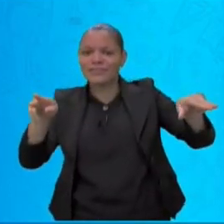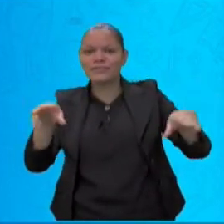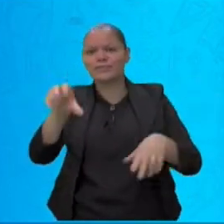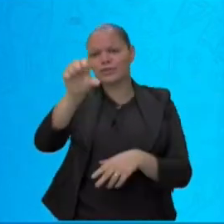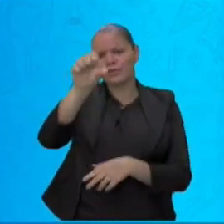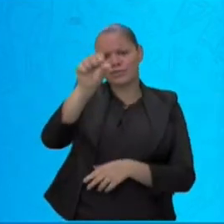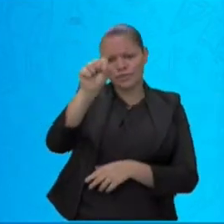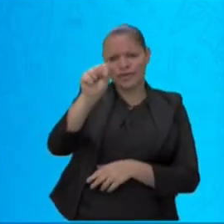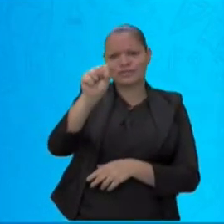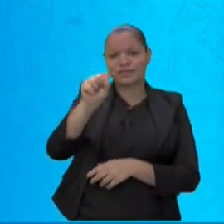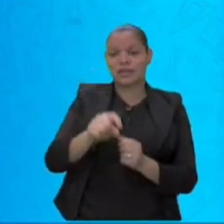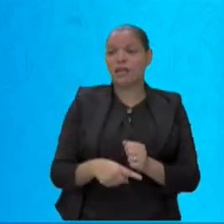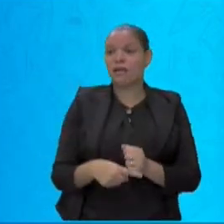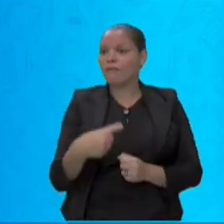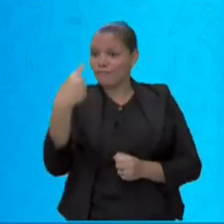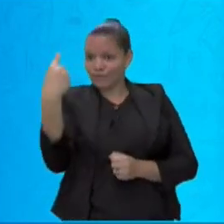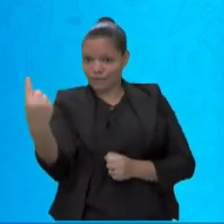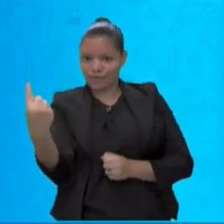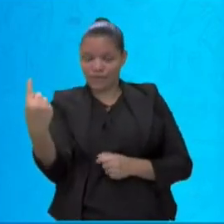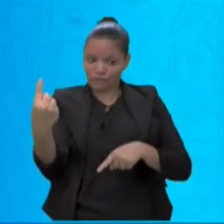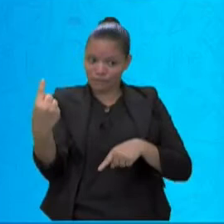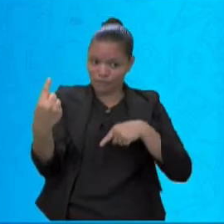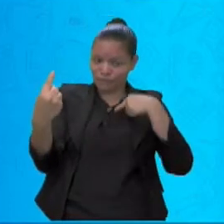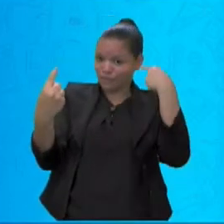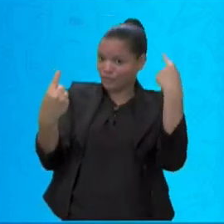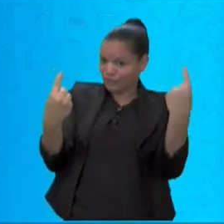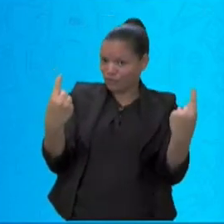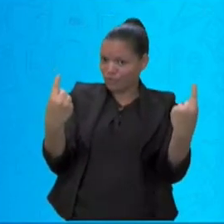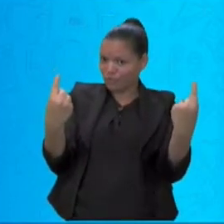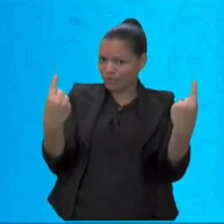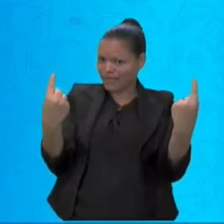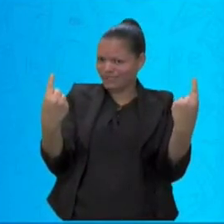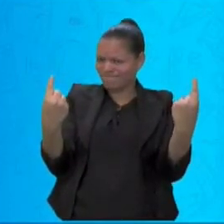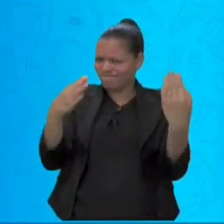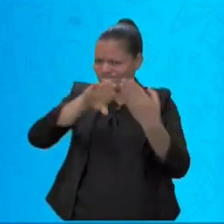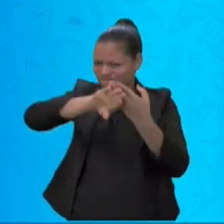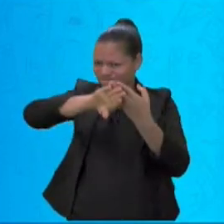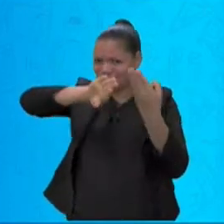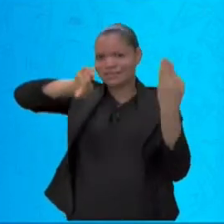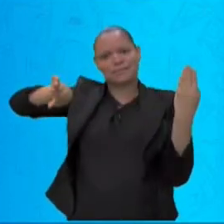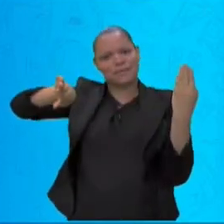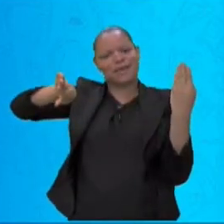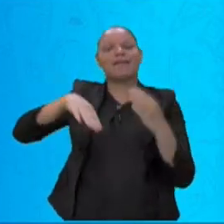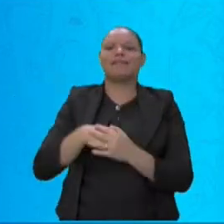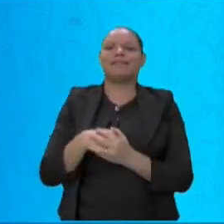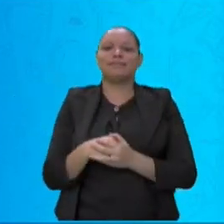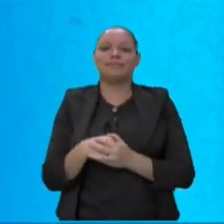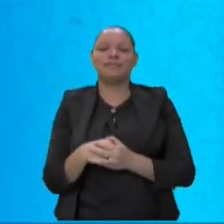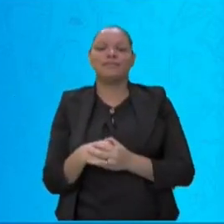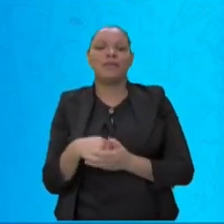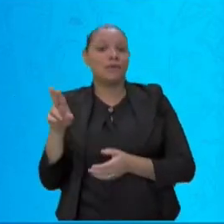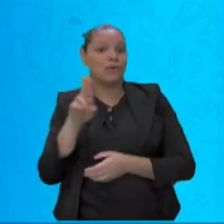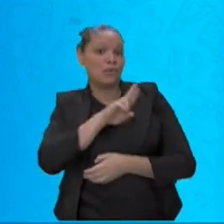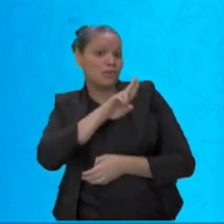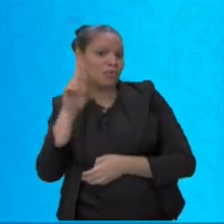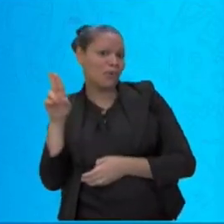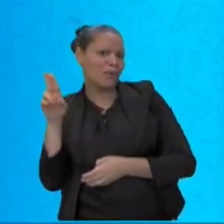ficou em uma sílaba. Então, aí nós chamamos de encontro consonantal